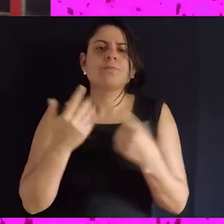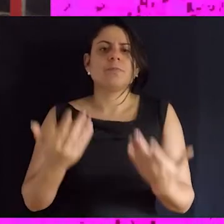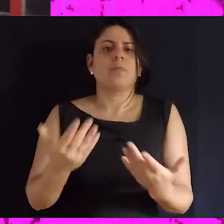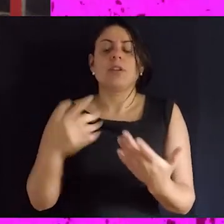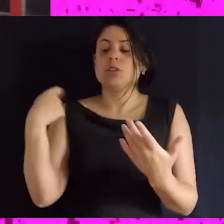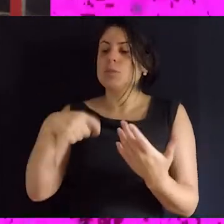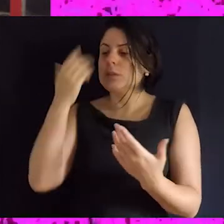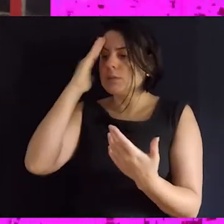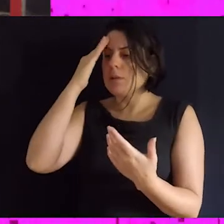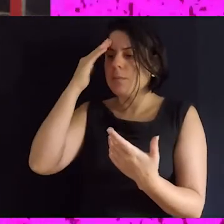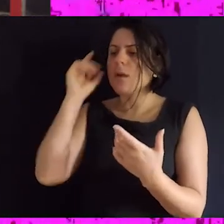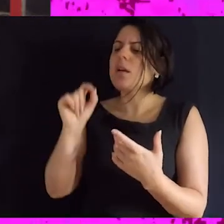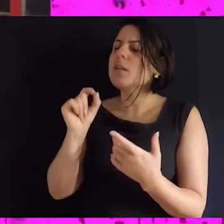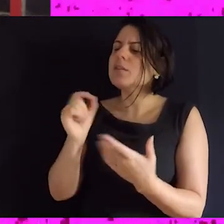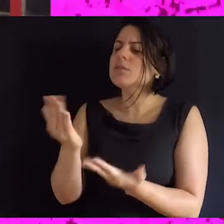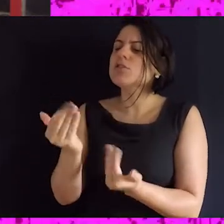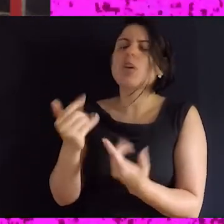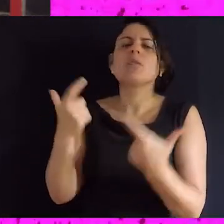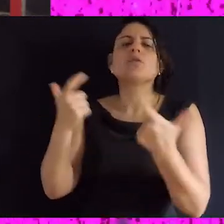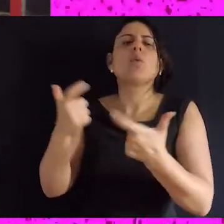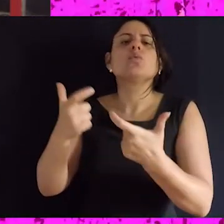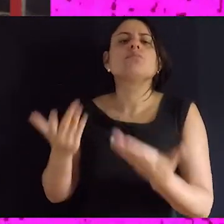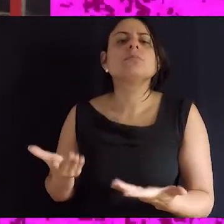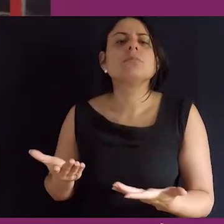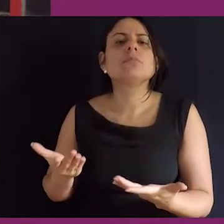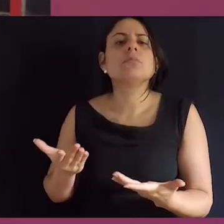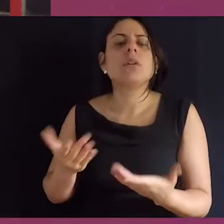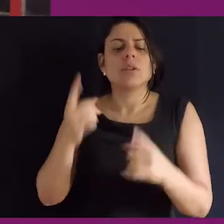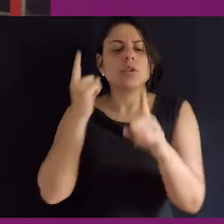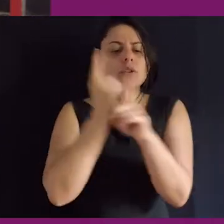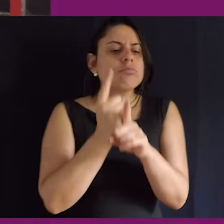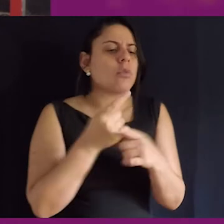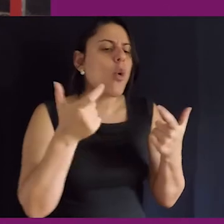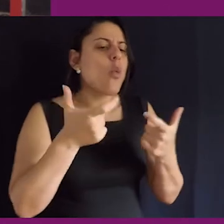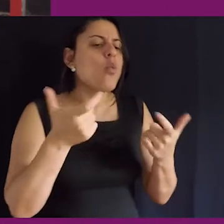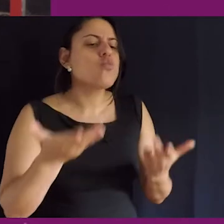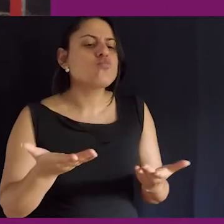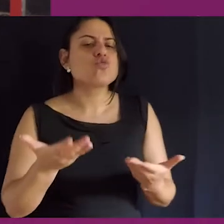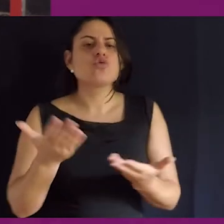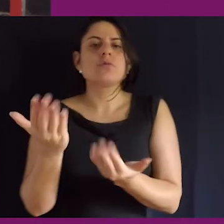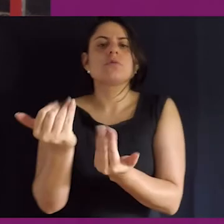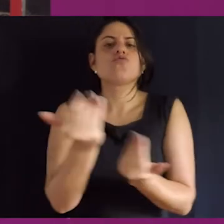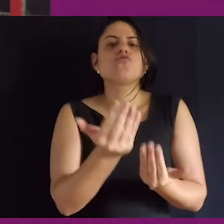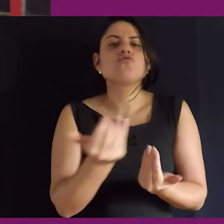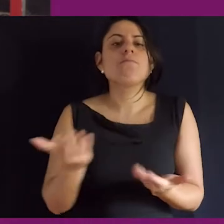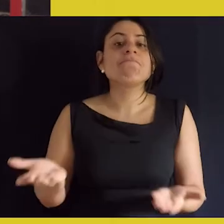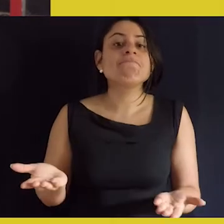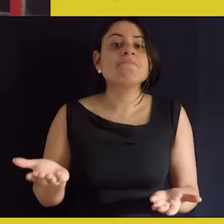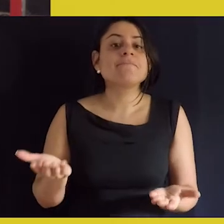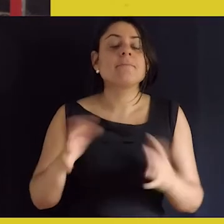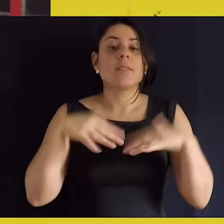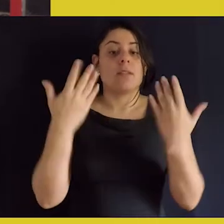escasos nesses lugares de encontro, a gente precisa entender onde mais esses jovens estão se reunindo, onde mais eles estão se